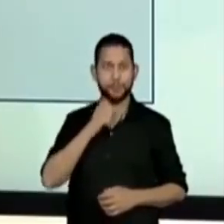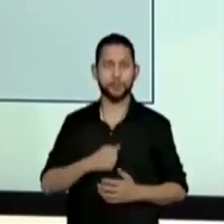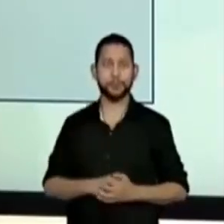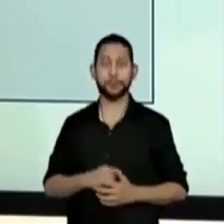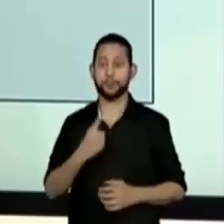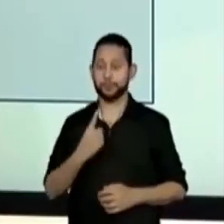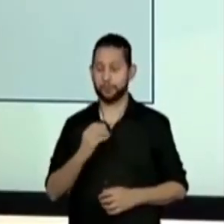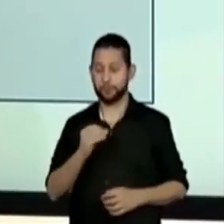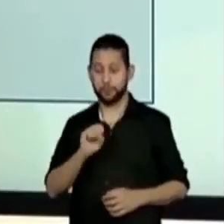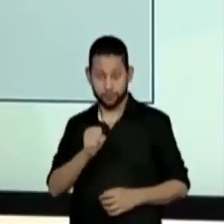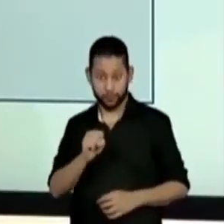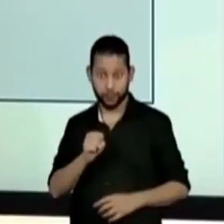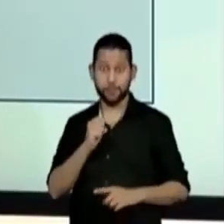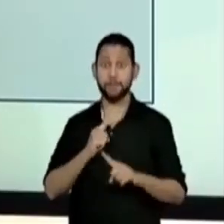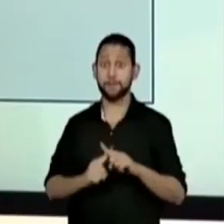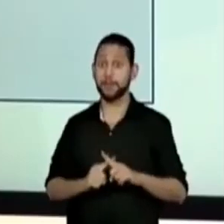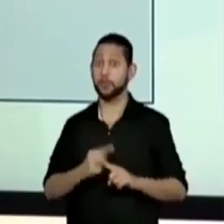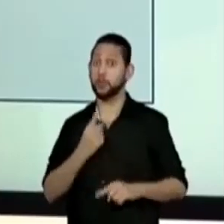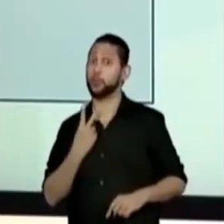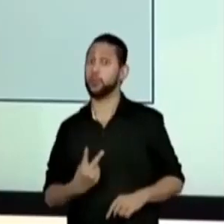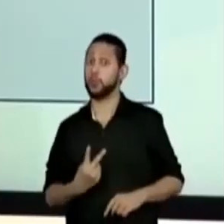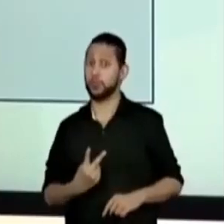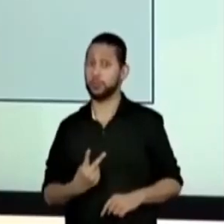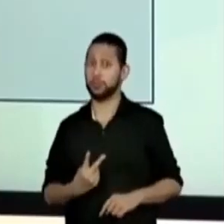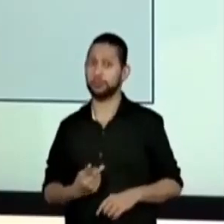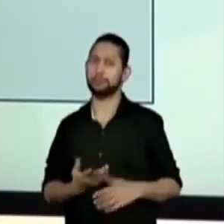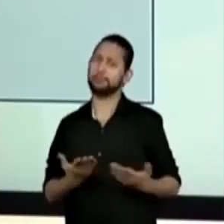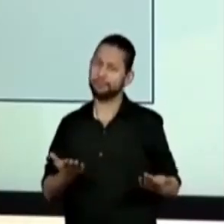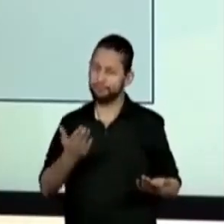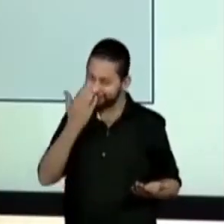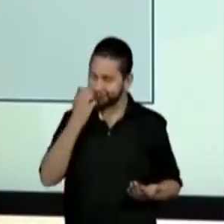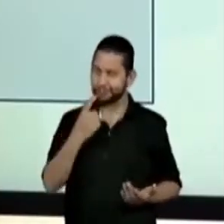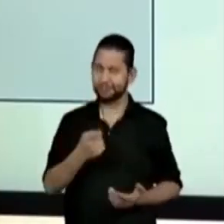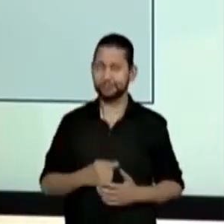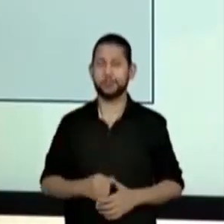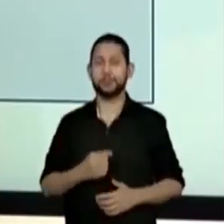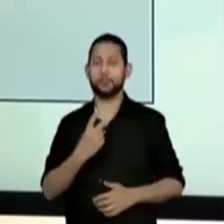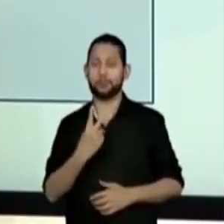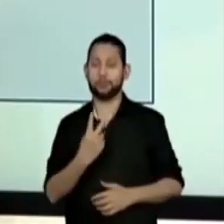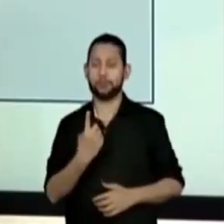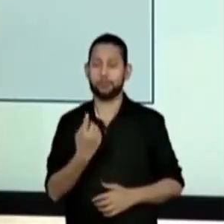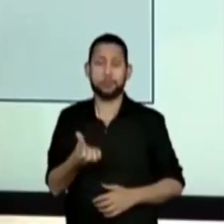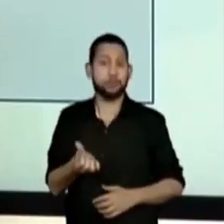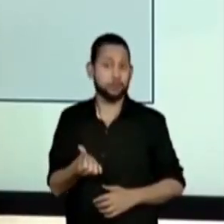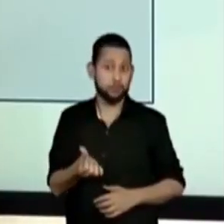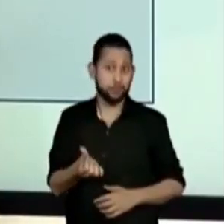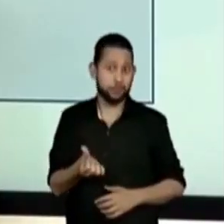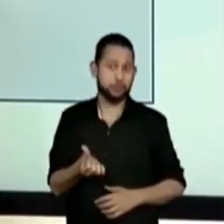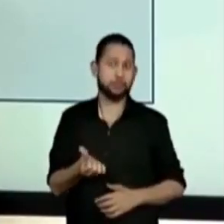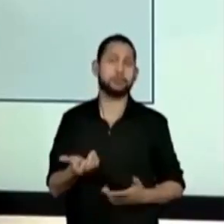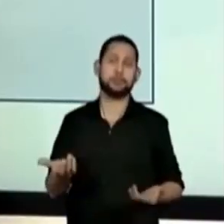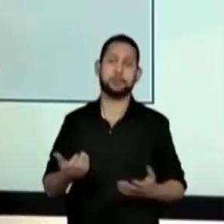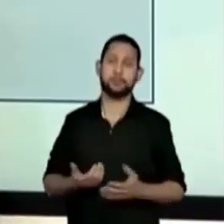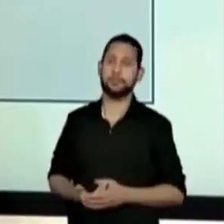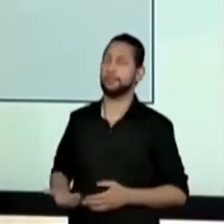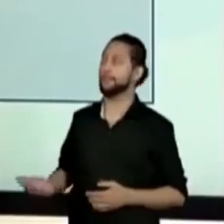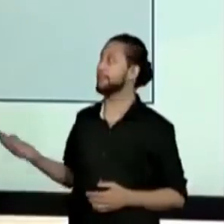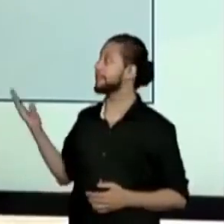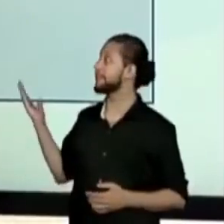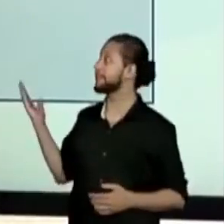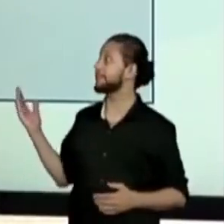Cento e oito vezes dois. E aí, pessoal? Duzentos e dezesseis.